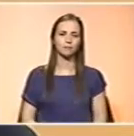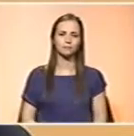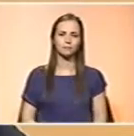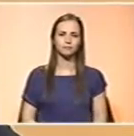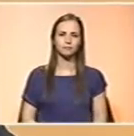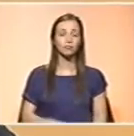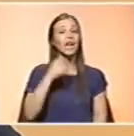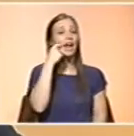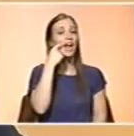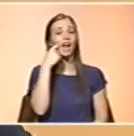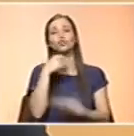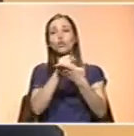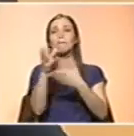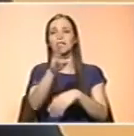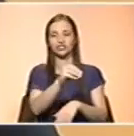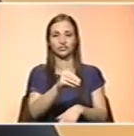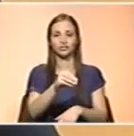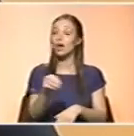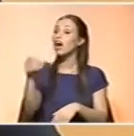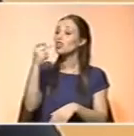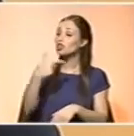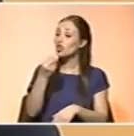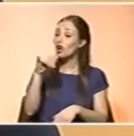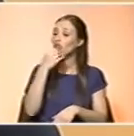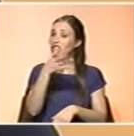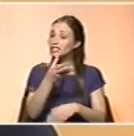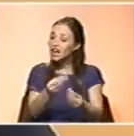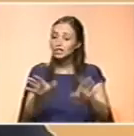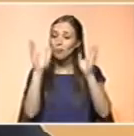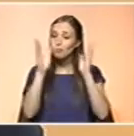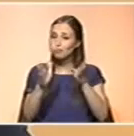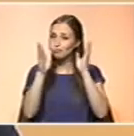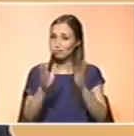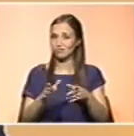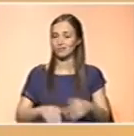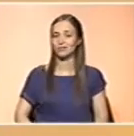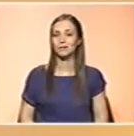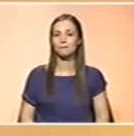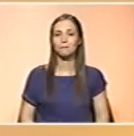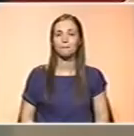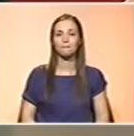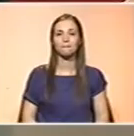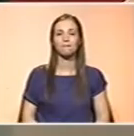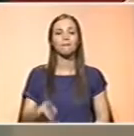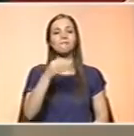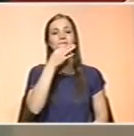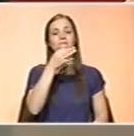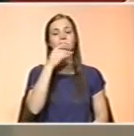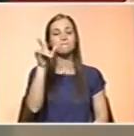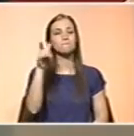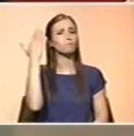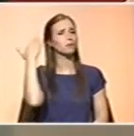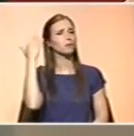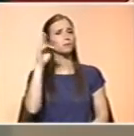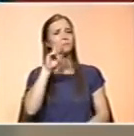Bom, então já disse aqui que as pessoas não precisam. Em relação a este... ainda a este aspecto, eu acho que a peça referiu